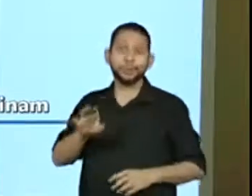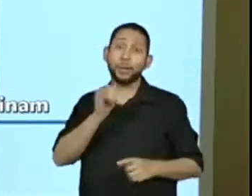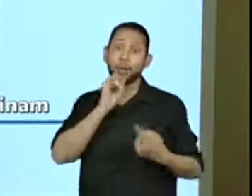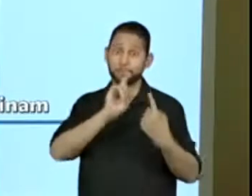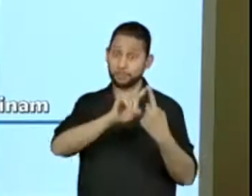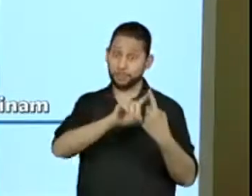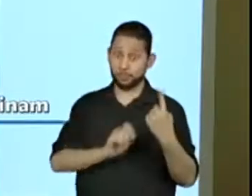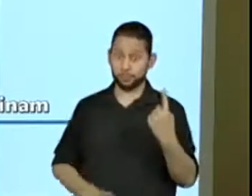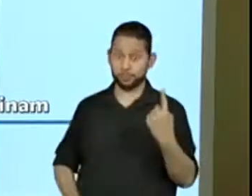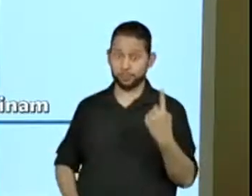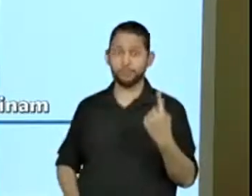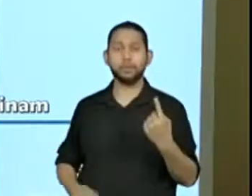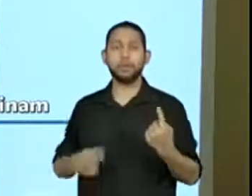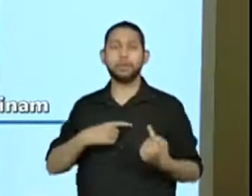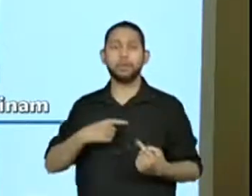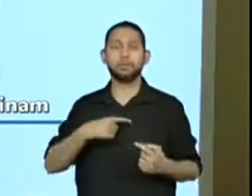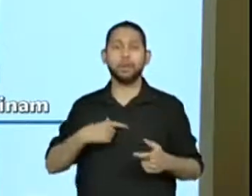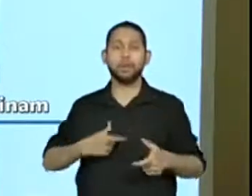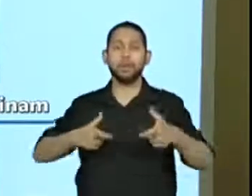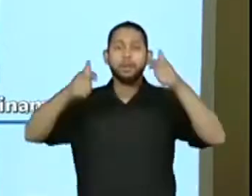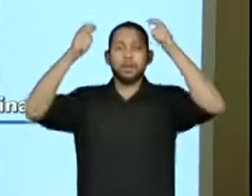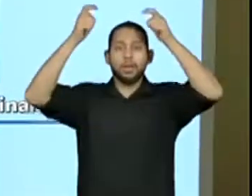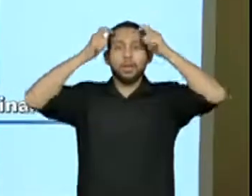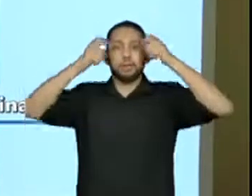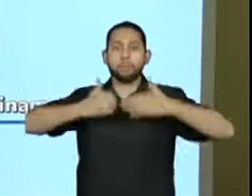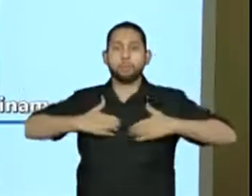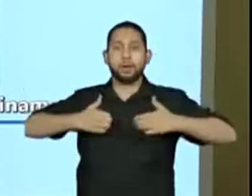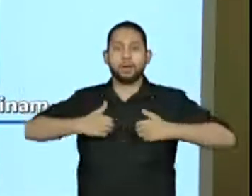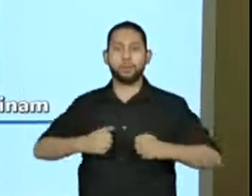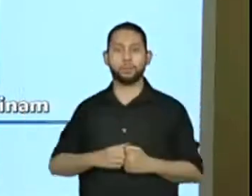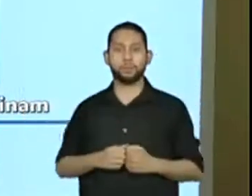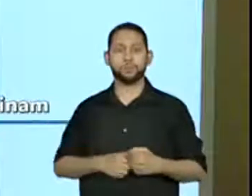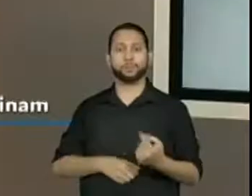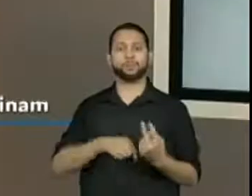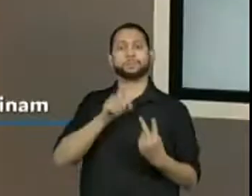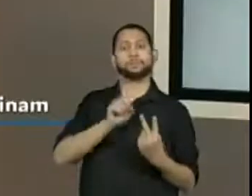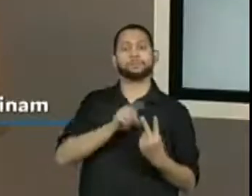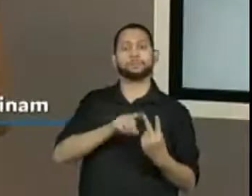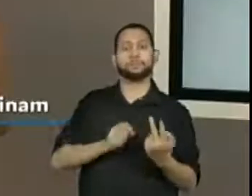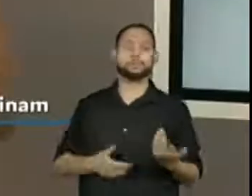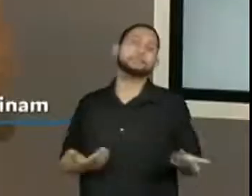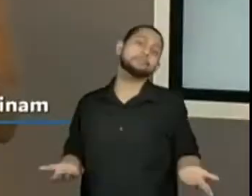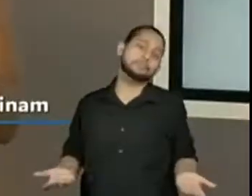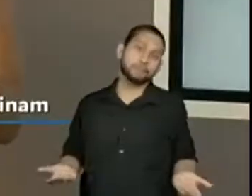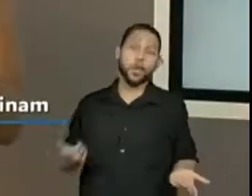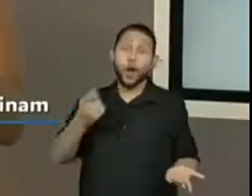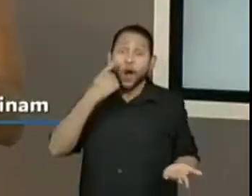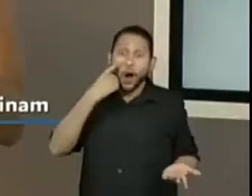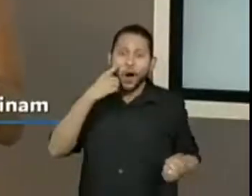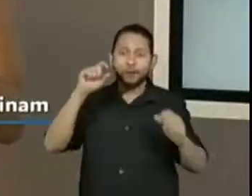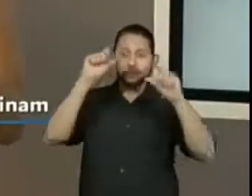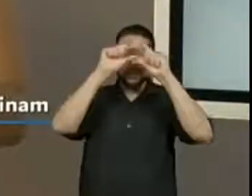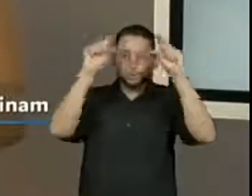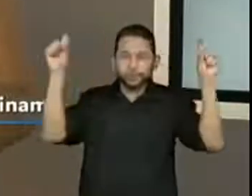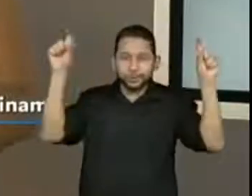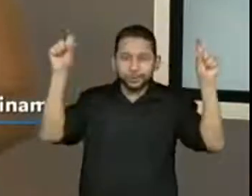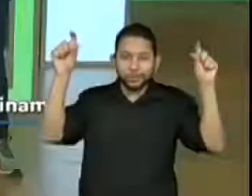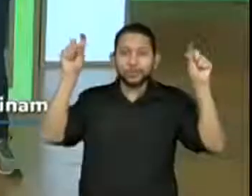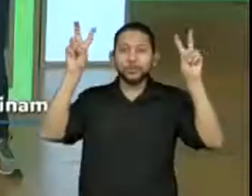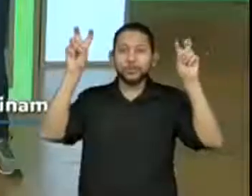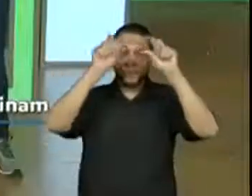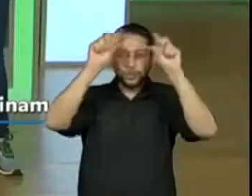vou começar. Sim. O rei macaco, quem mais era o personagem da fábula? Ó, o título da fábula é o rei dos